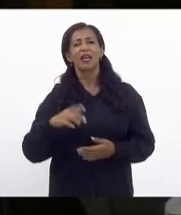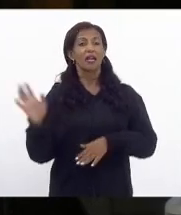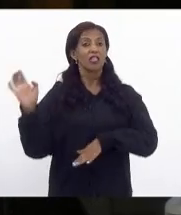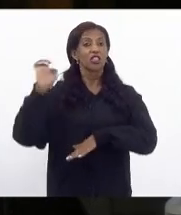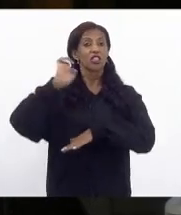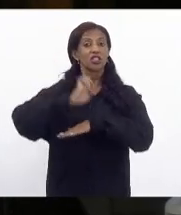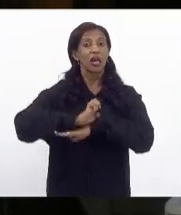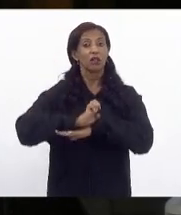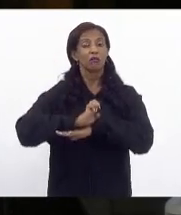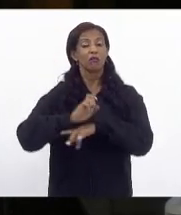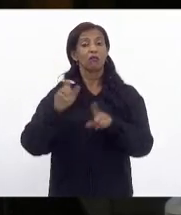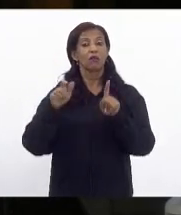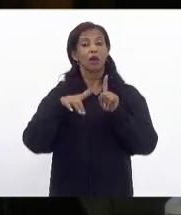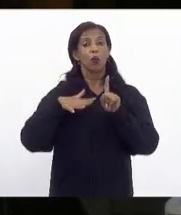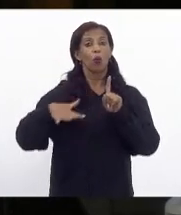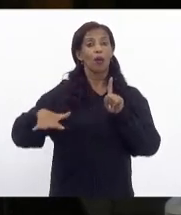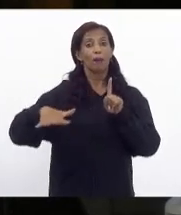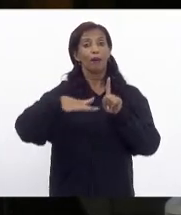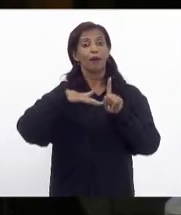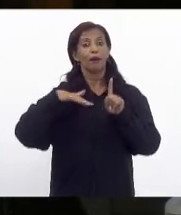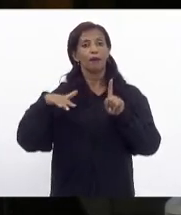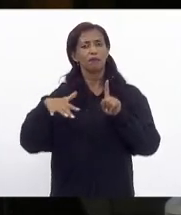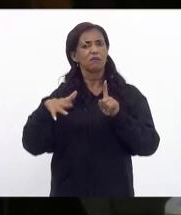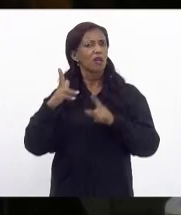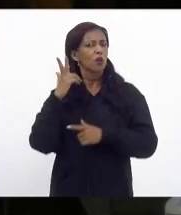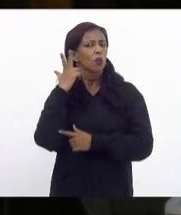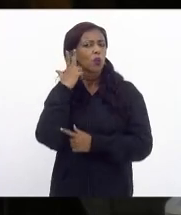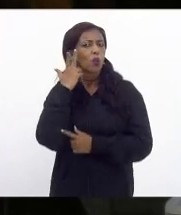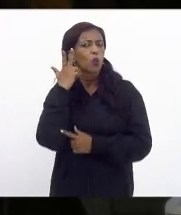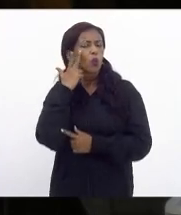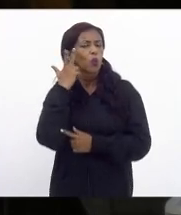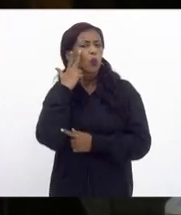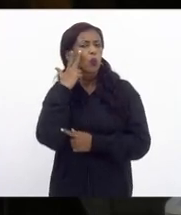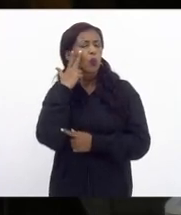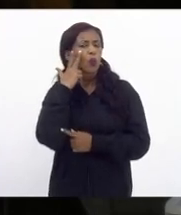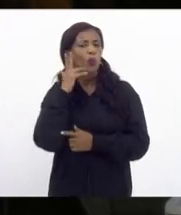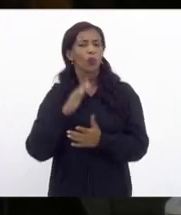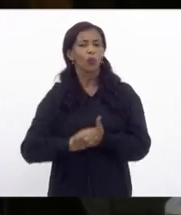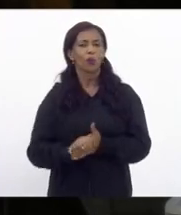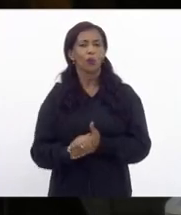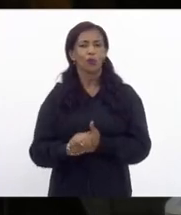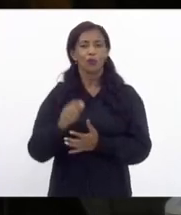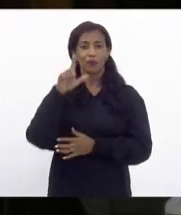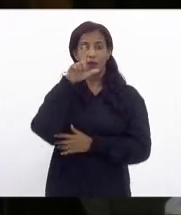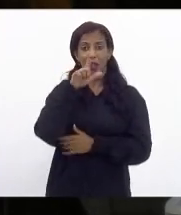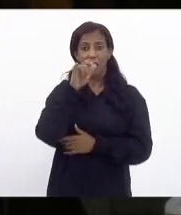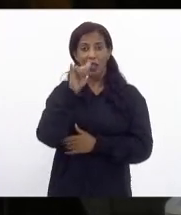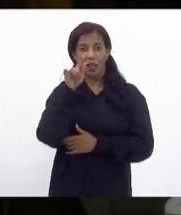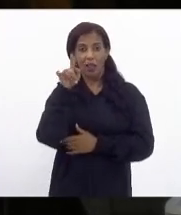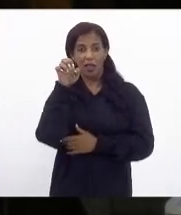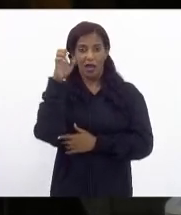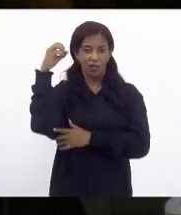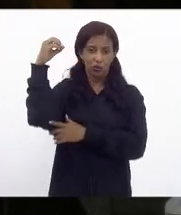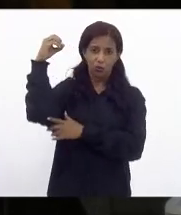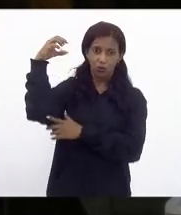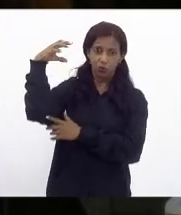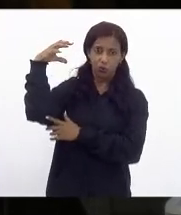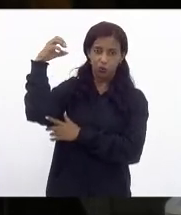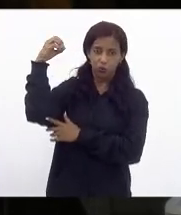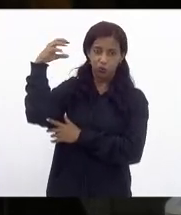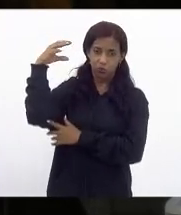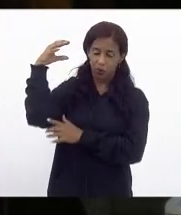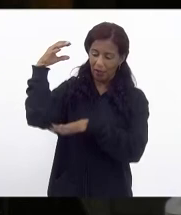era muito comum debaixo das torres da light terem as